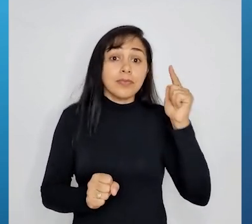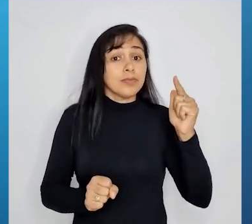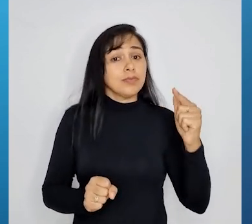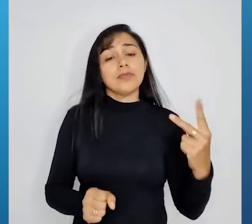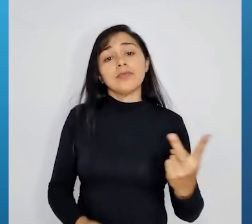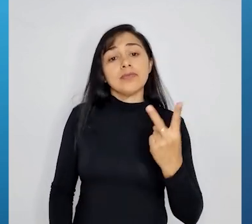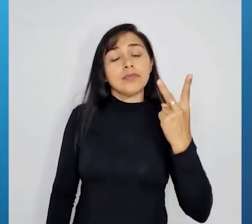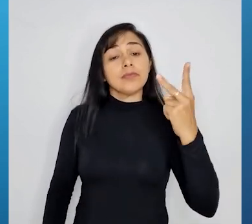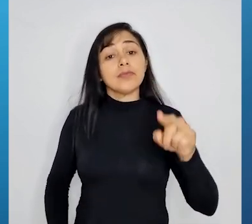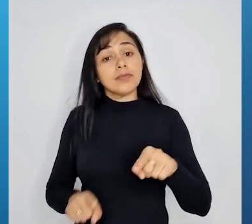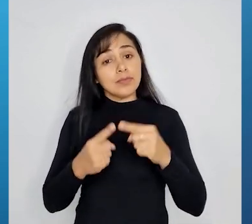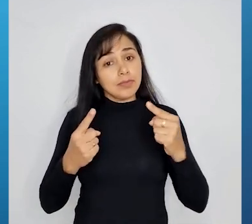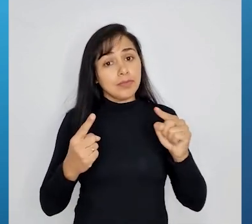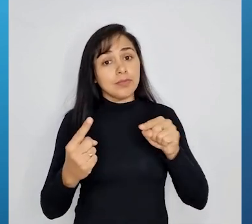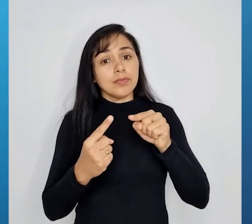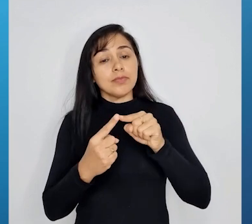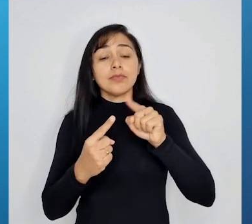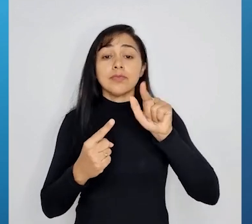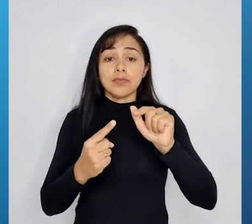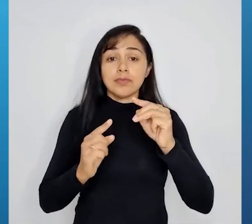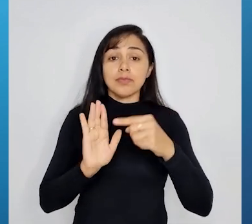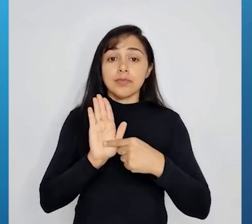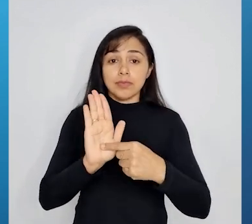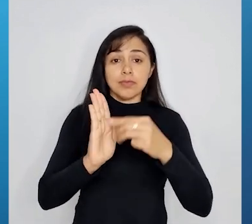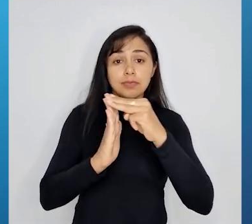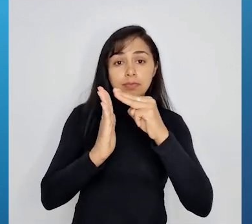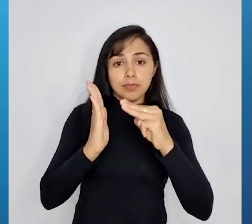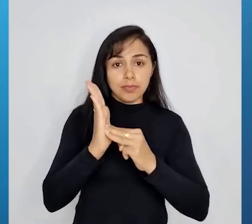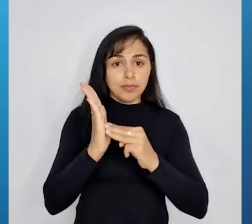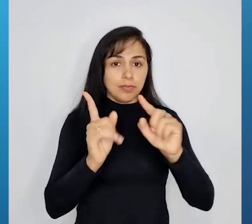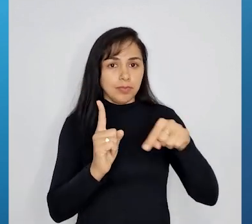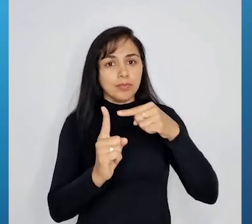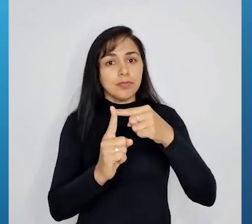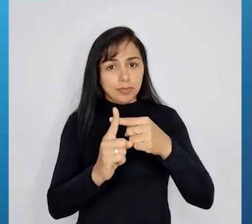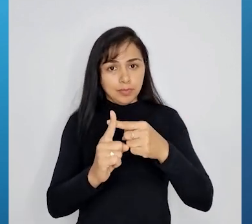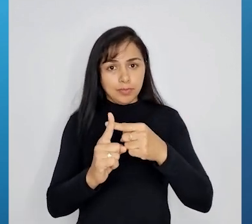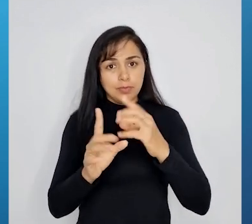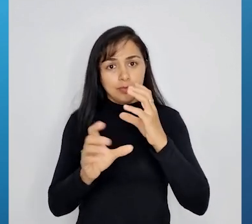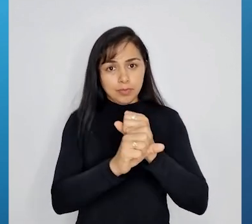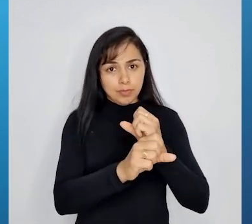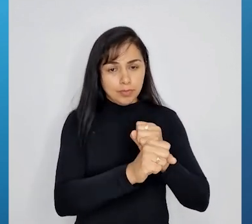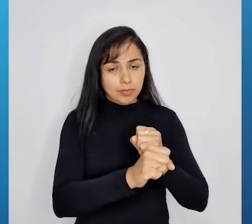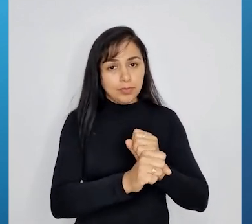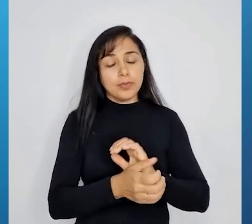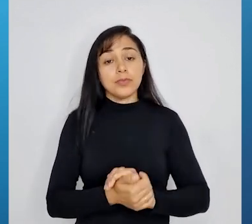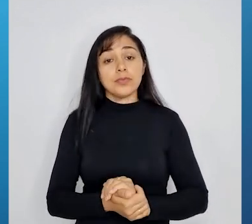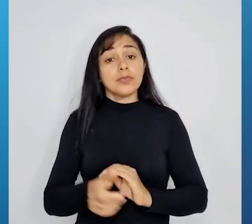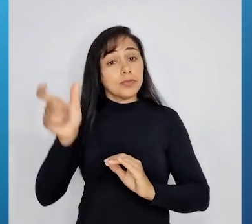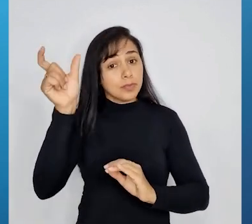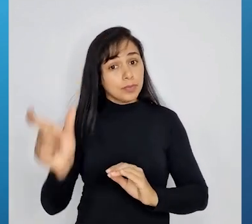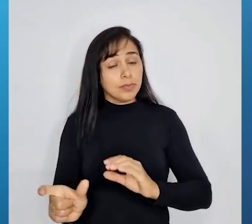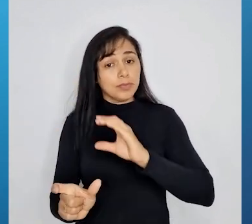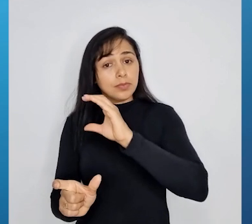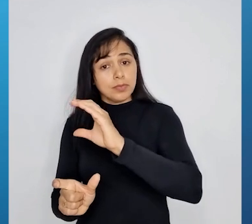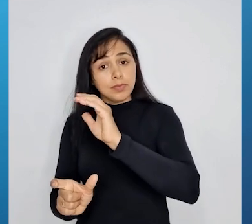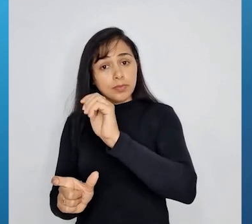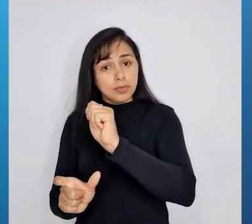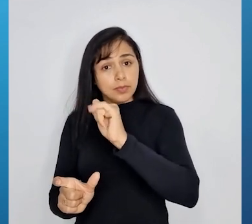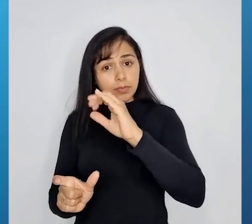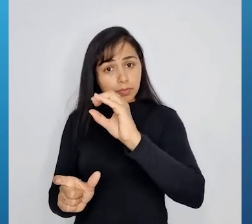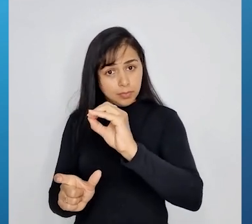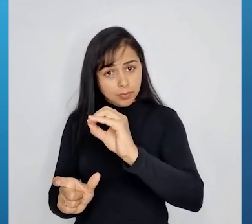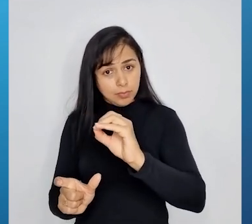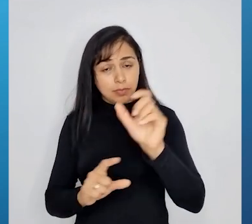trabalhar o sistema de equações e o método da adição. Então, Caio e Pedro são irmãos. Beleza?